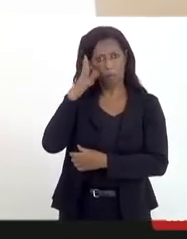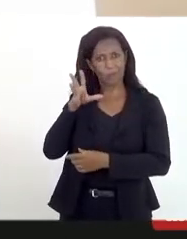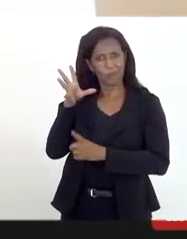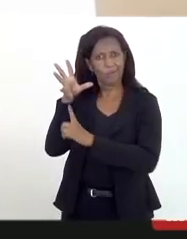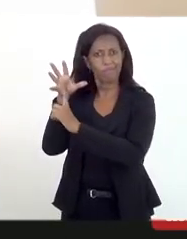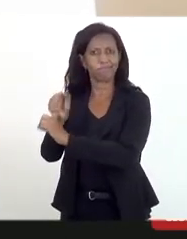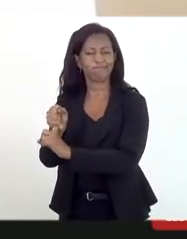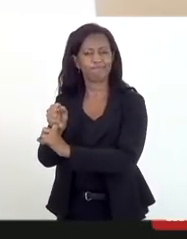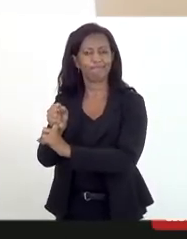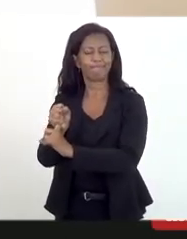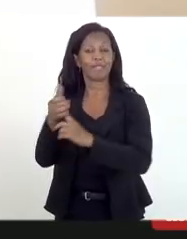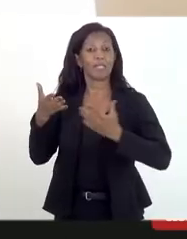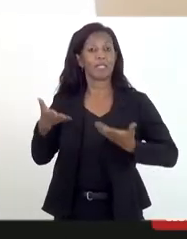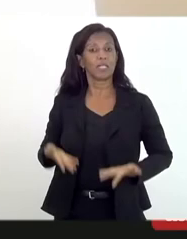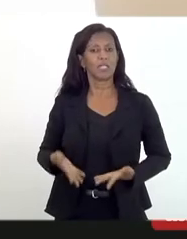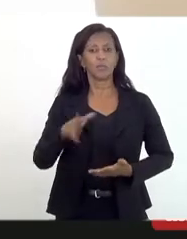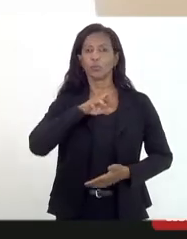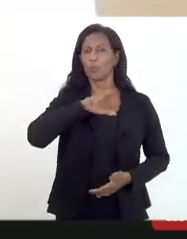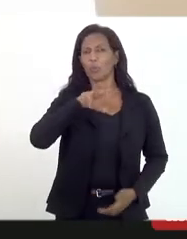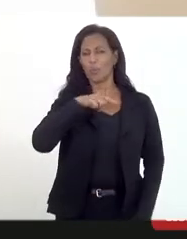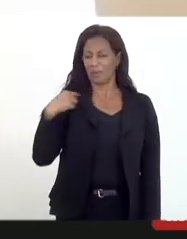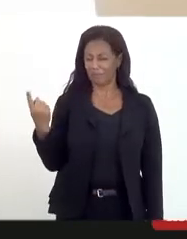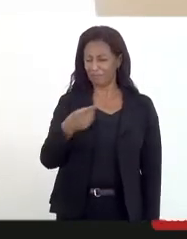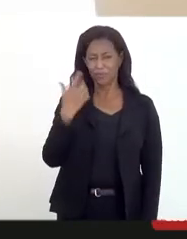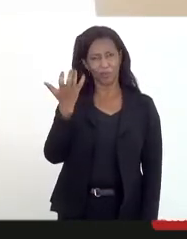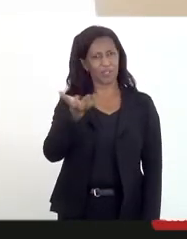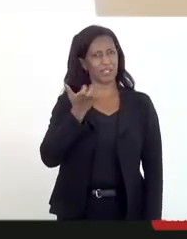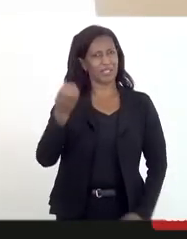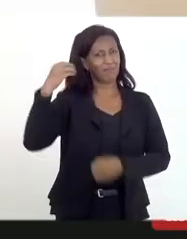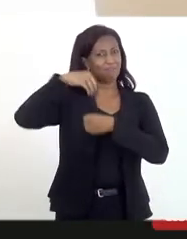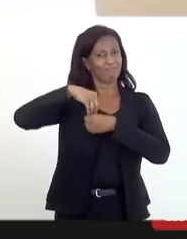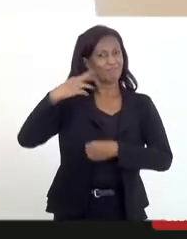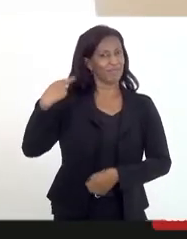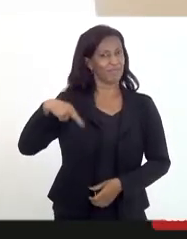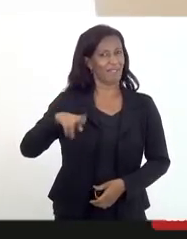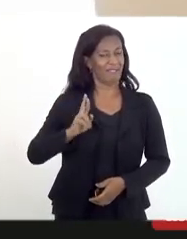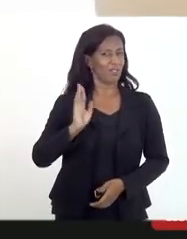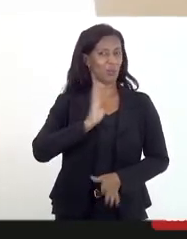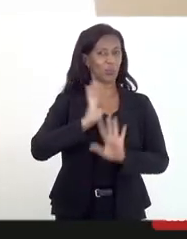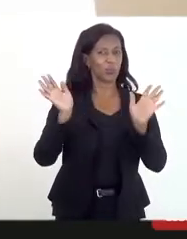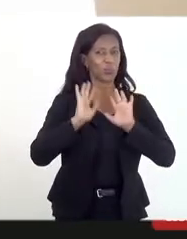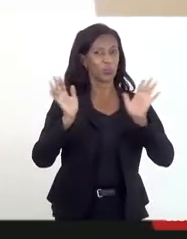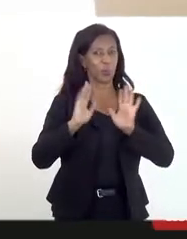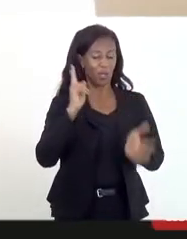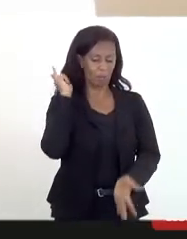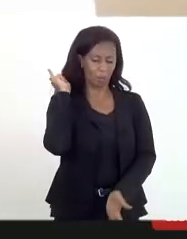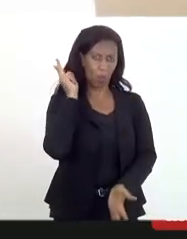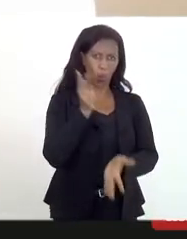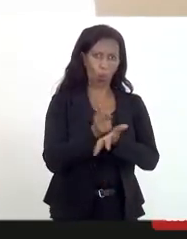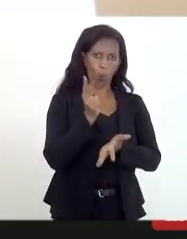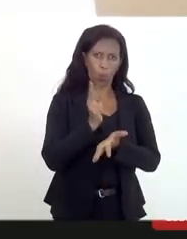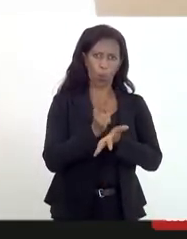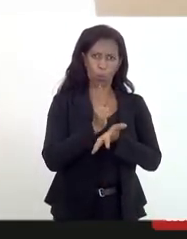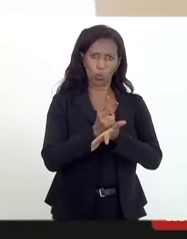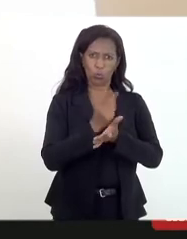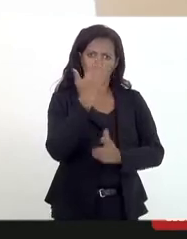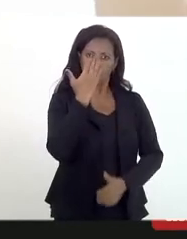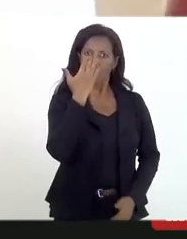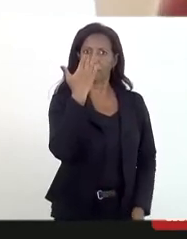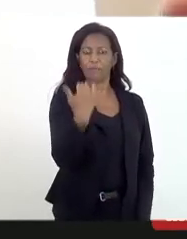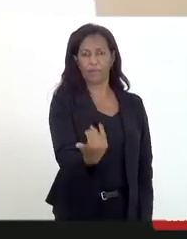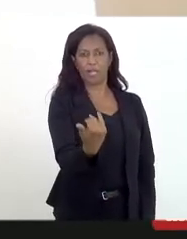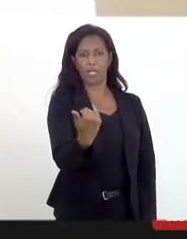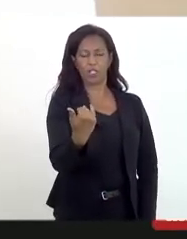E isso, definitivamente, não é o que nós queremos para as nossas religiosas e nossos religiosos. Eles precisam continuar à frente